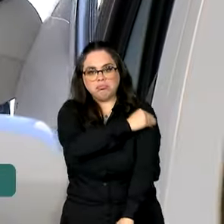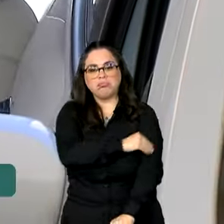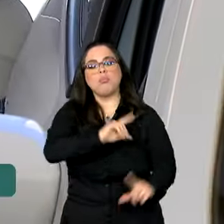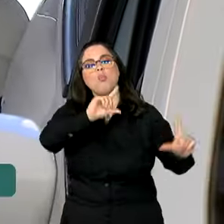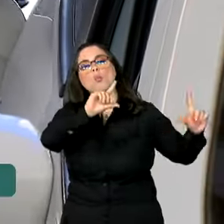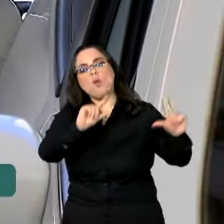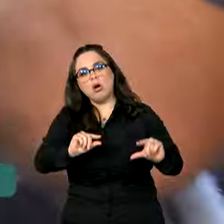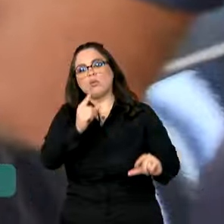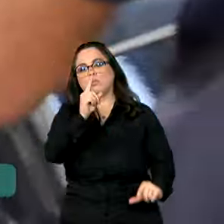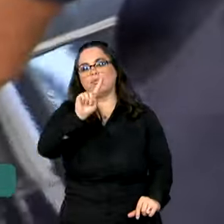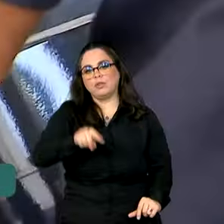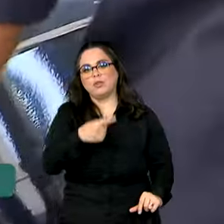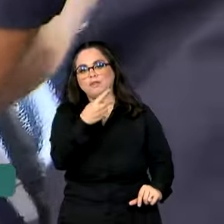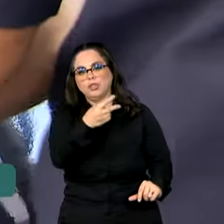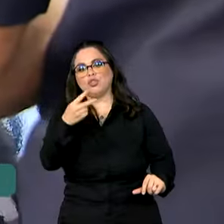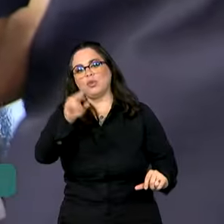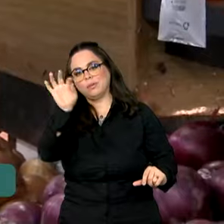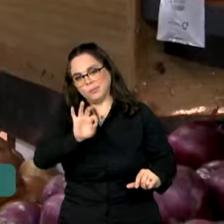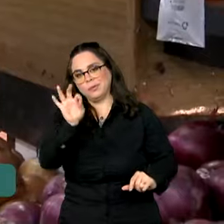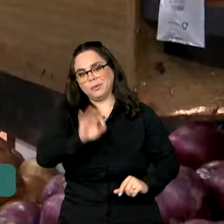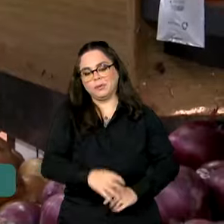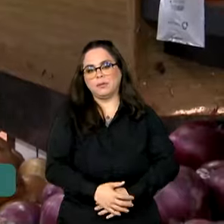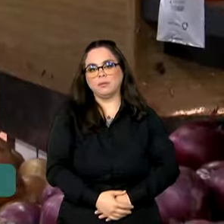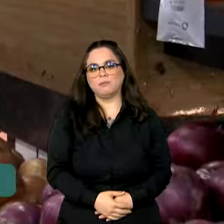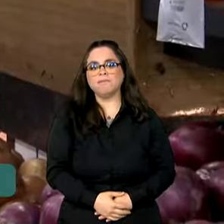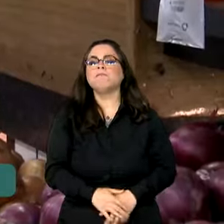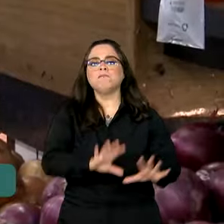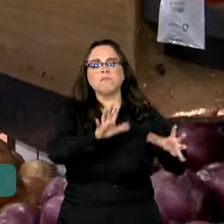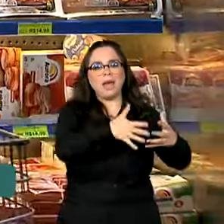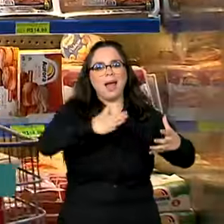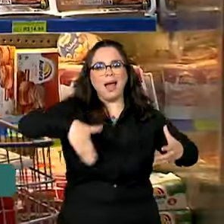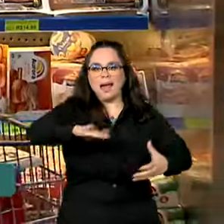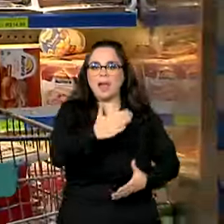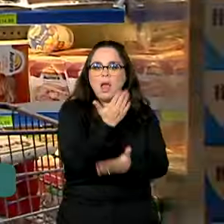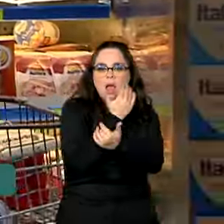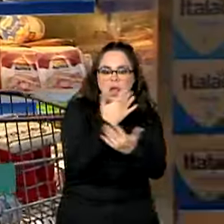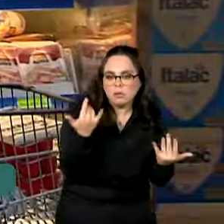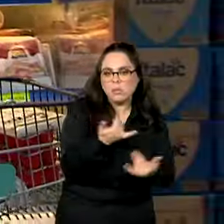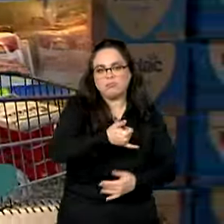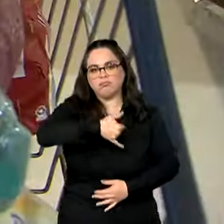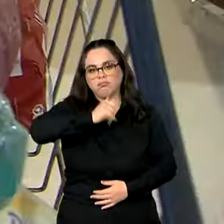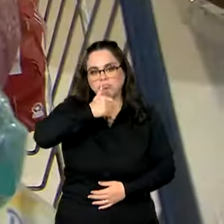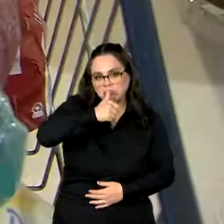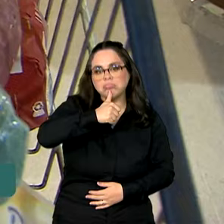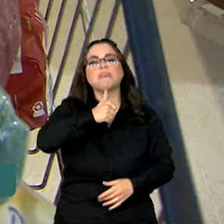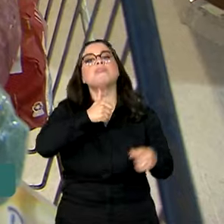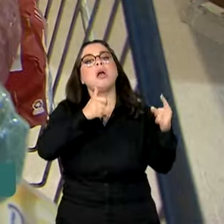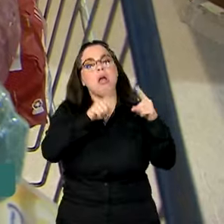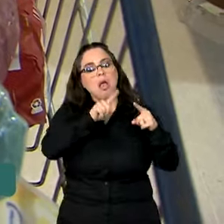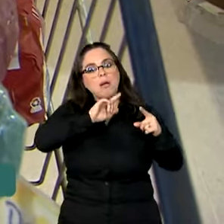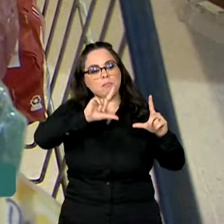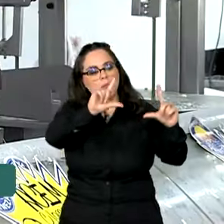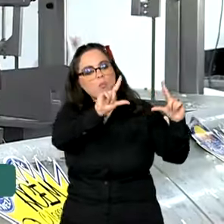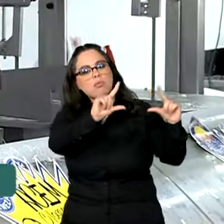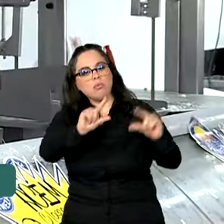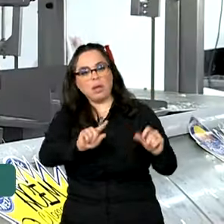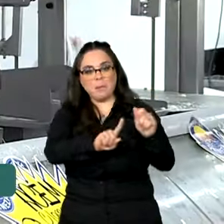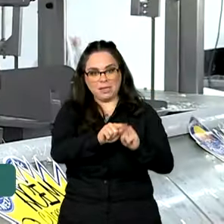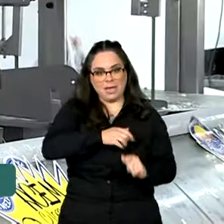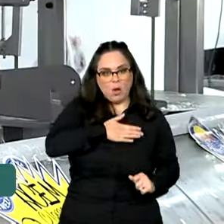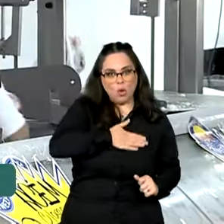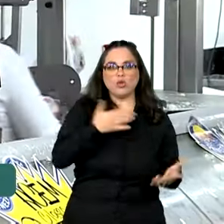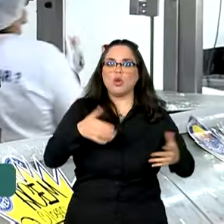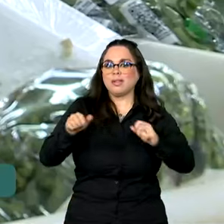diminuição de 1,22%. O grupo Alimentação e Bebidas também recuou em relação a agosto.